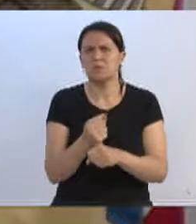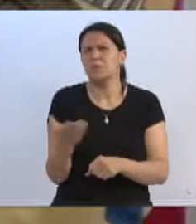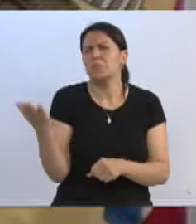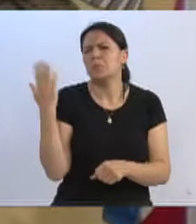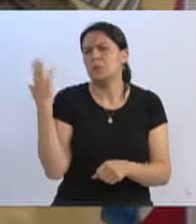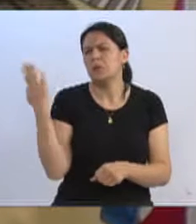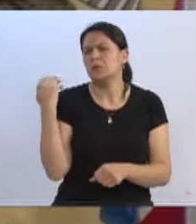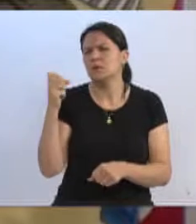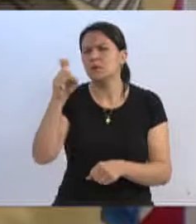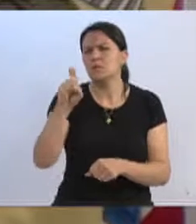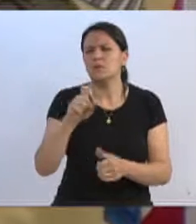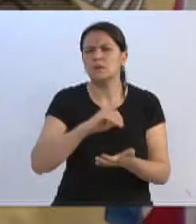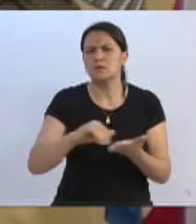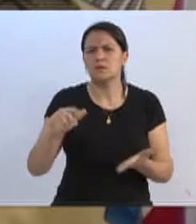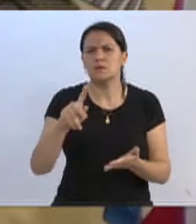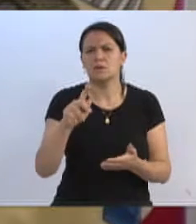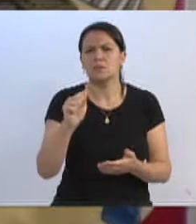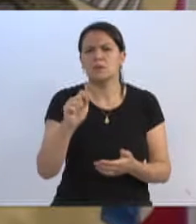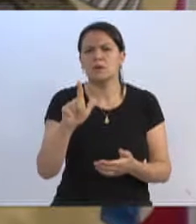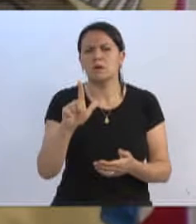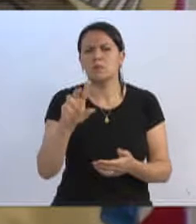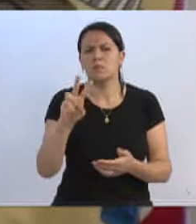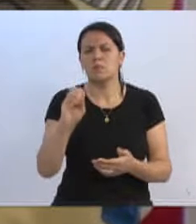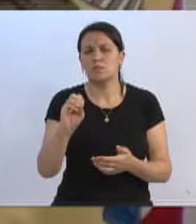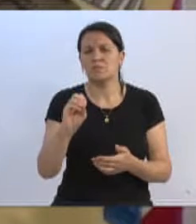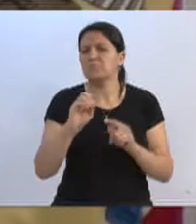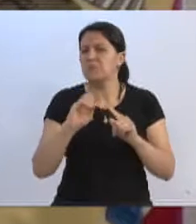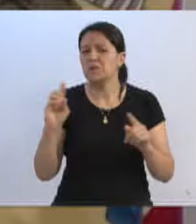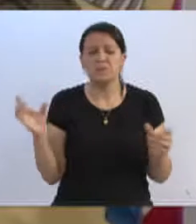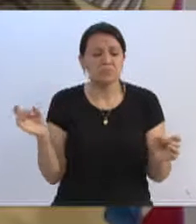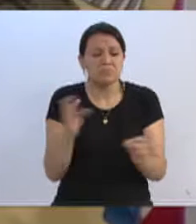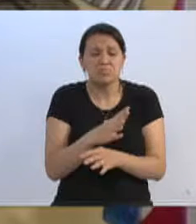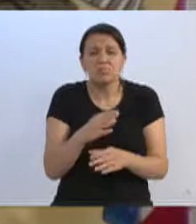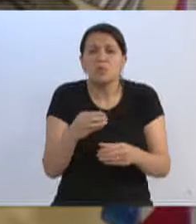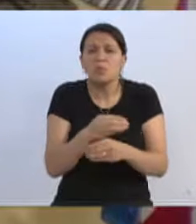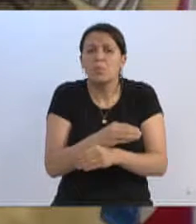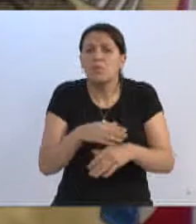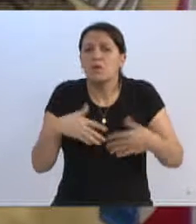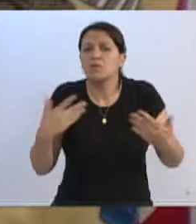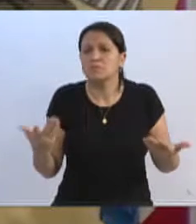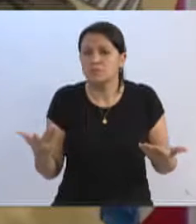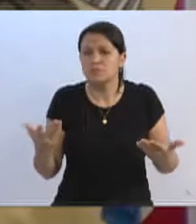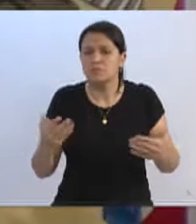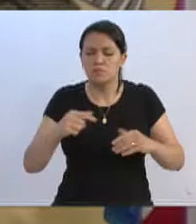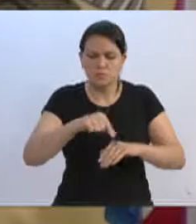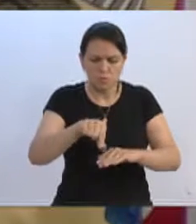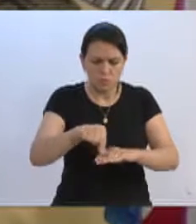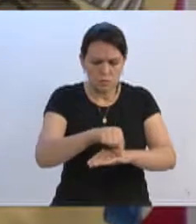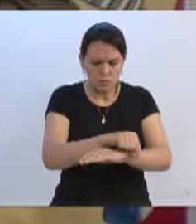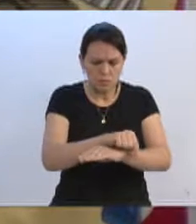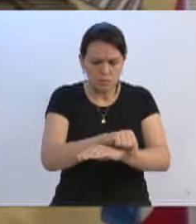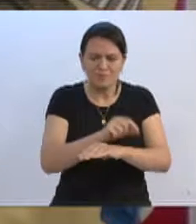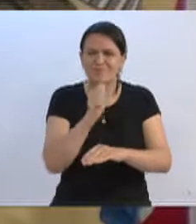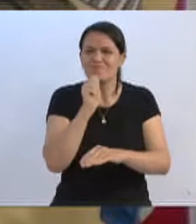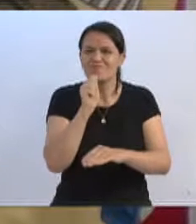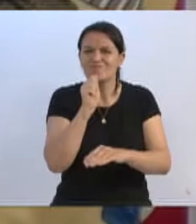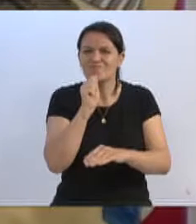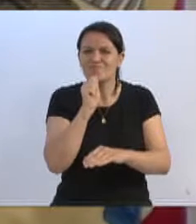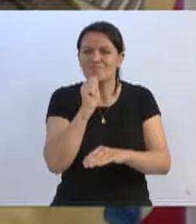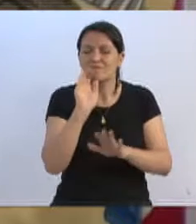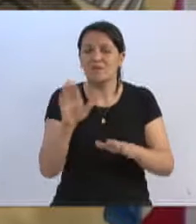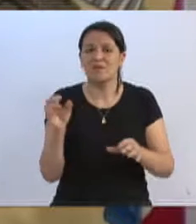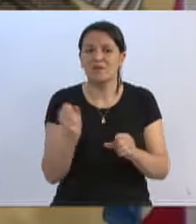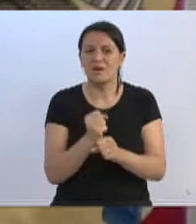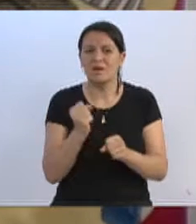atendendo indicações que fizemos, havia sido feito, porém não concluído, não foi concluído, e um bom trecho ficou sem. E graças, agora recentemente, a obra de